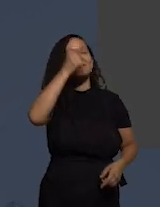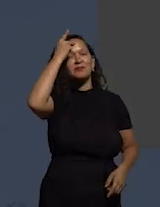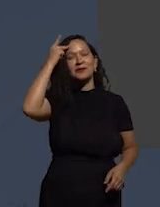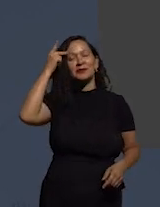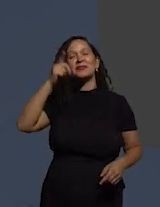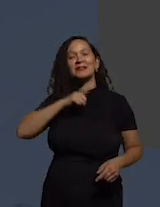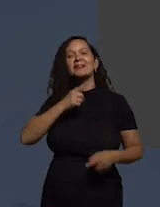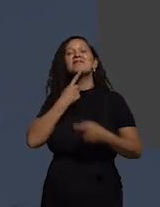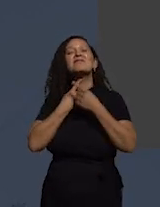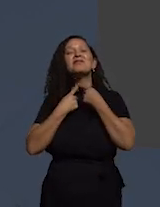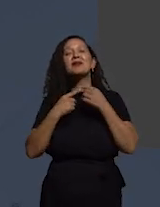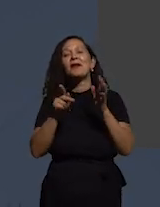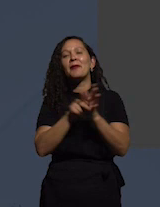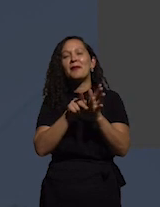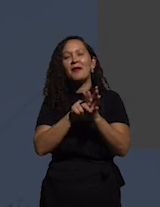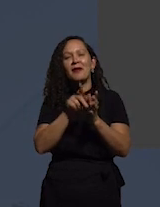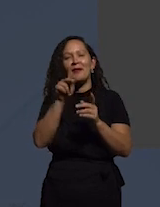tentam